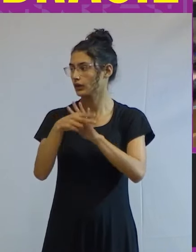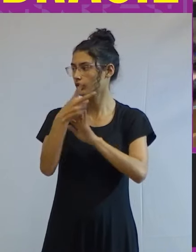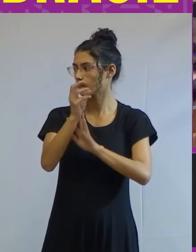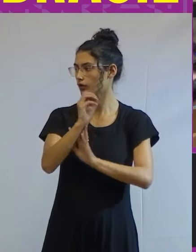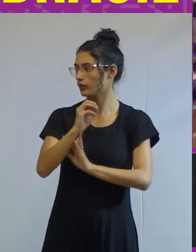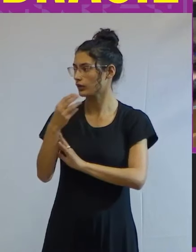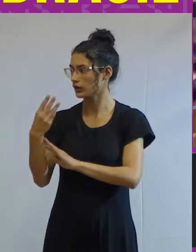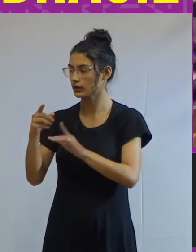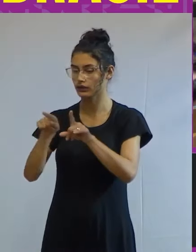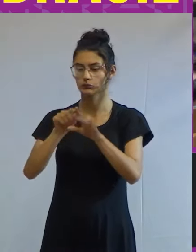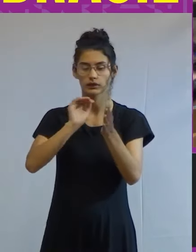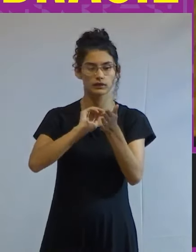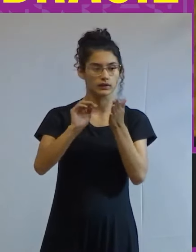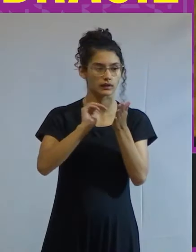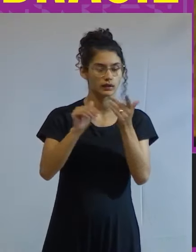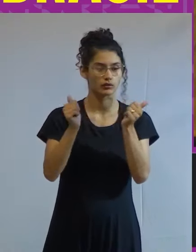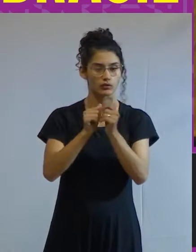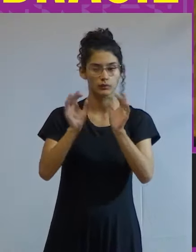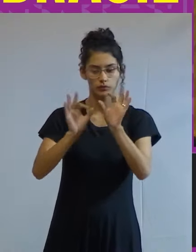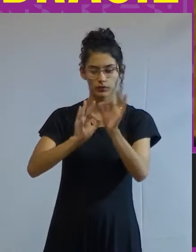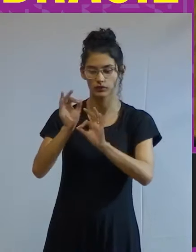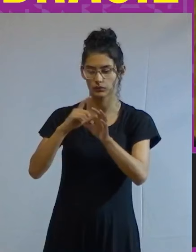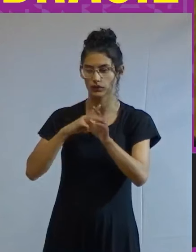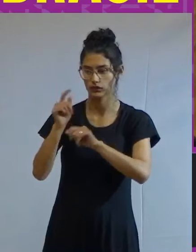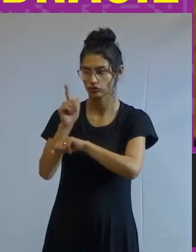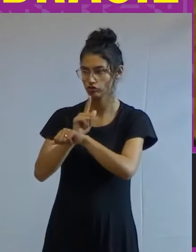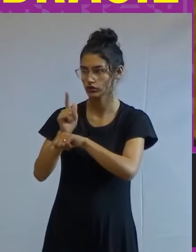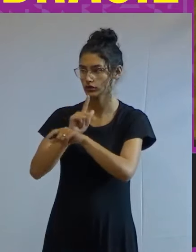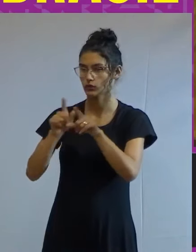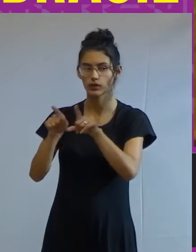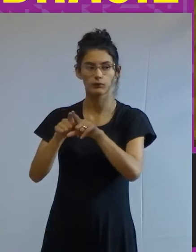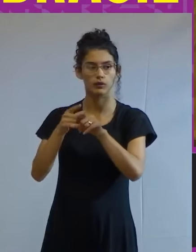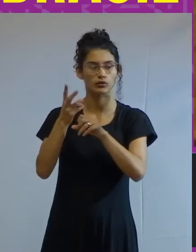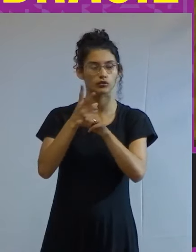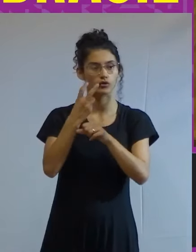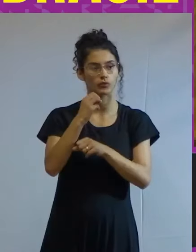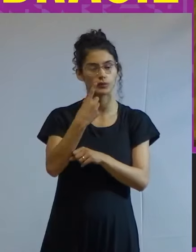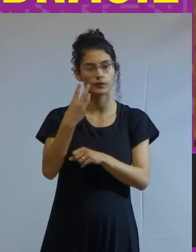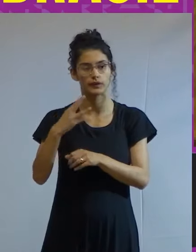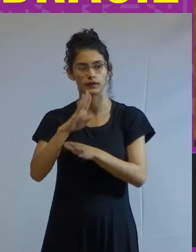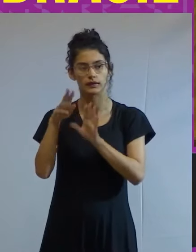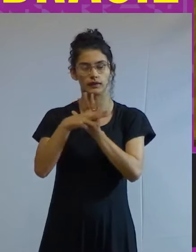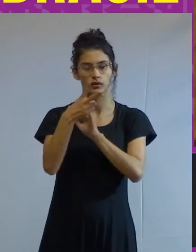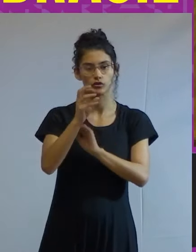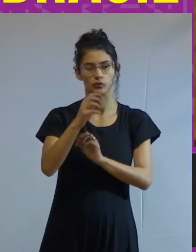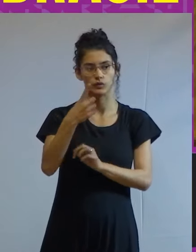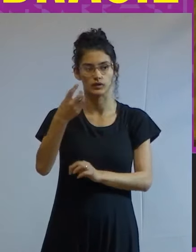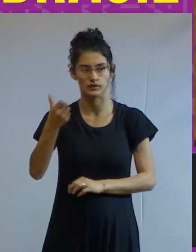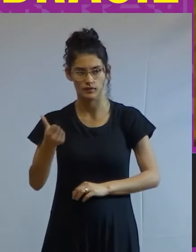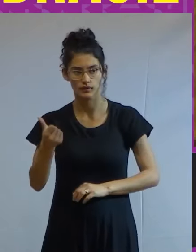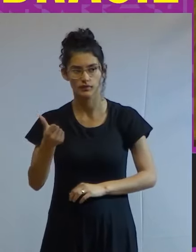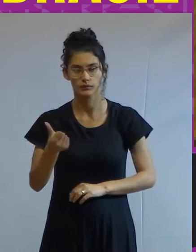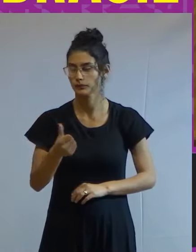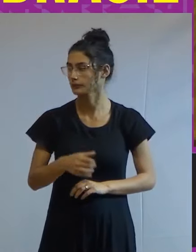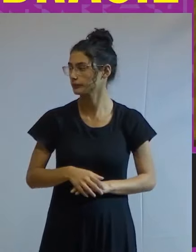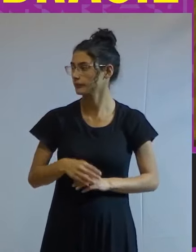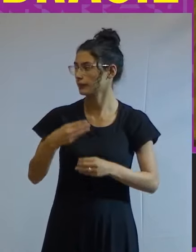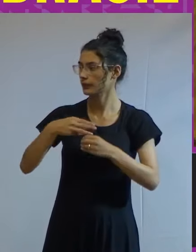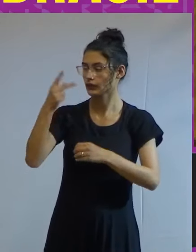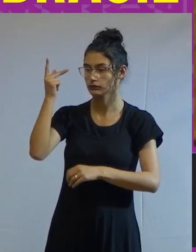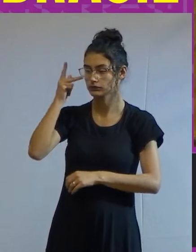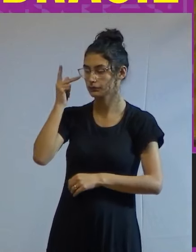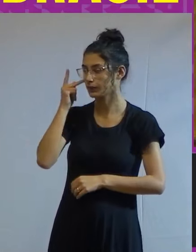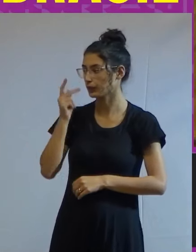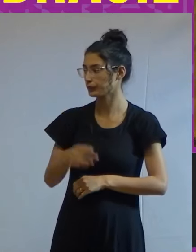e secretária de Planejamento, Orçamento e Gestão de 2013 a 2016, aqui do município de São Paulo,